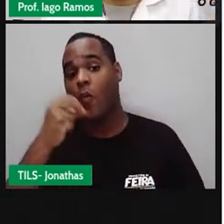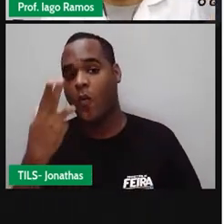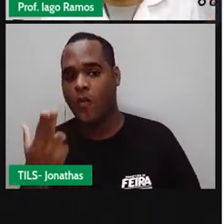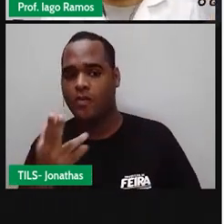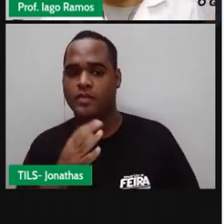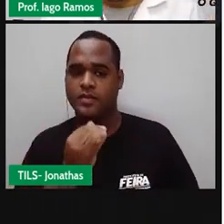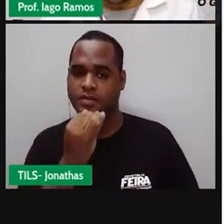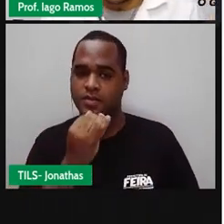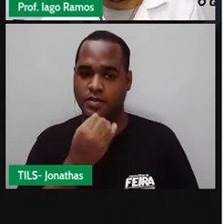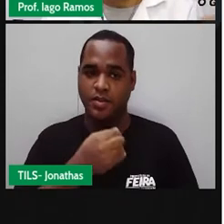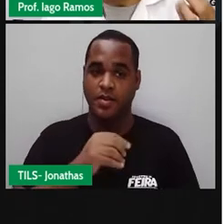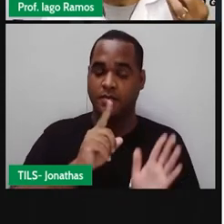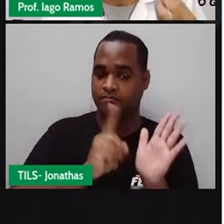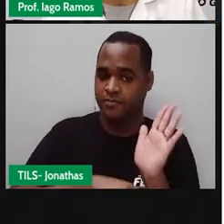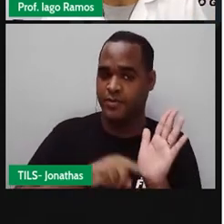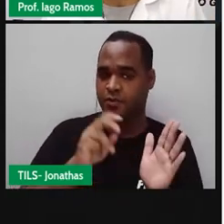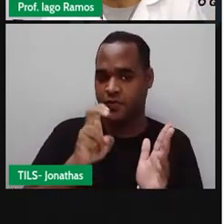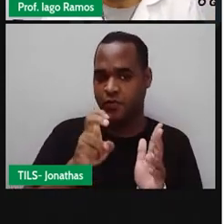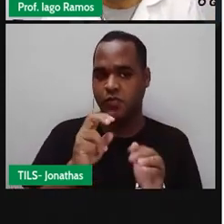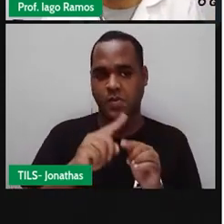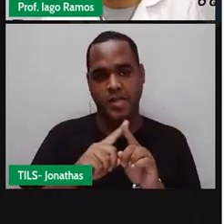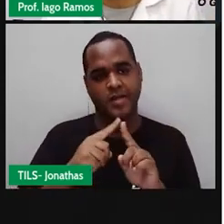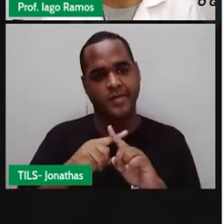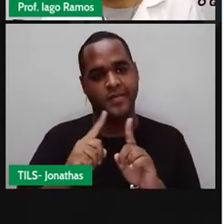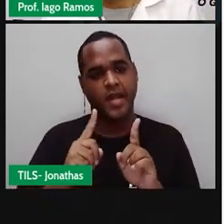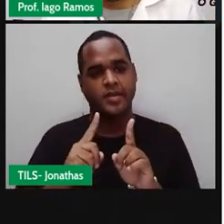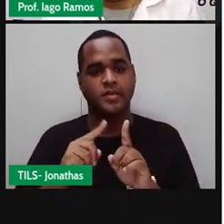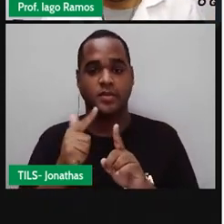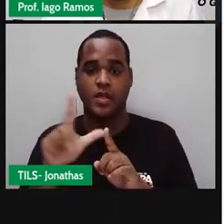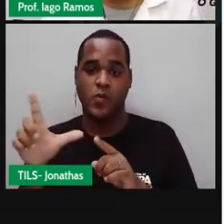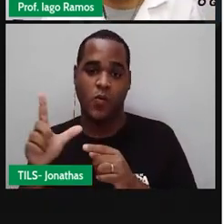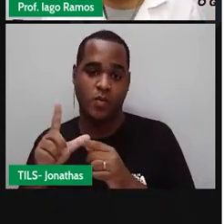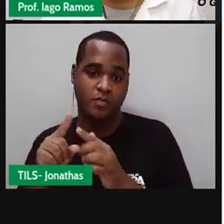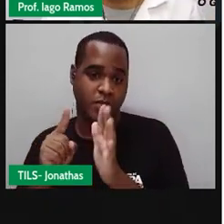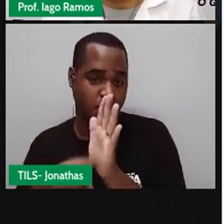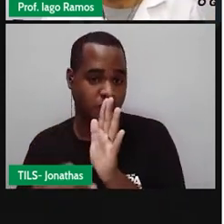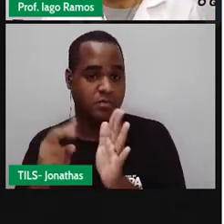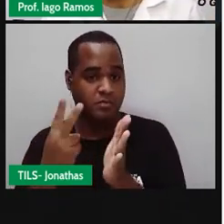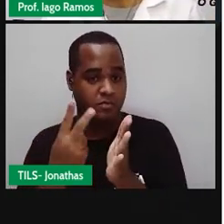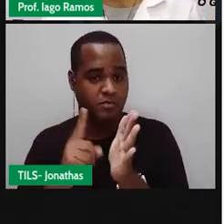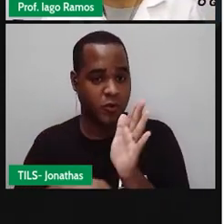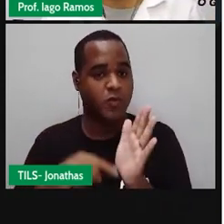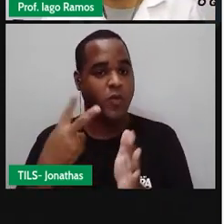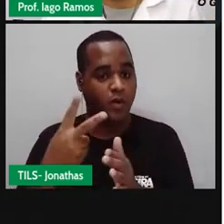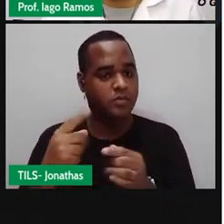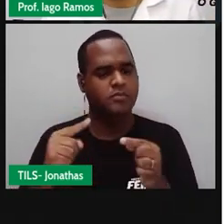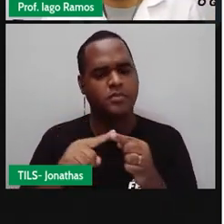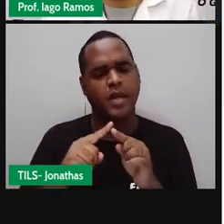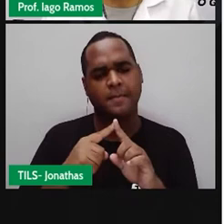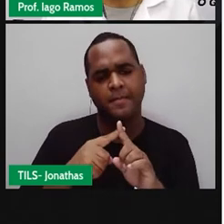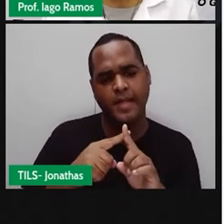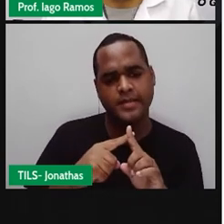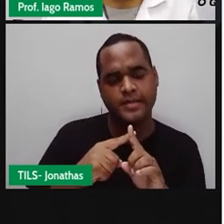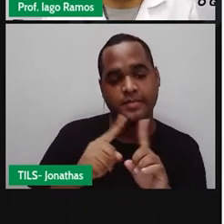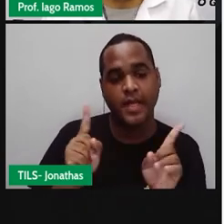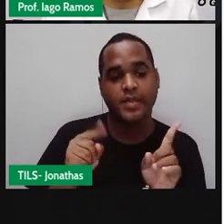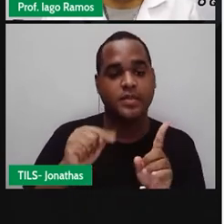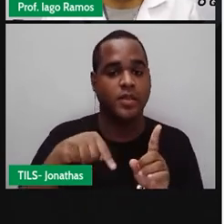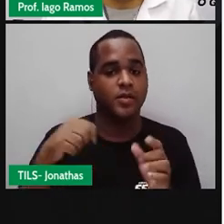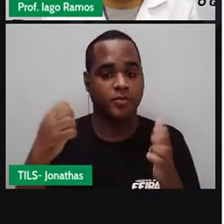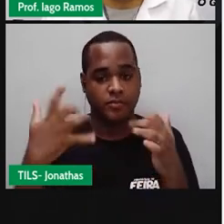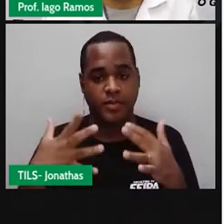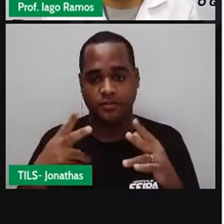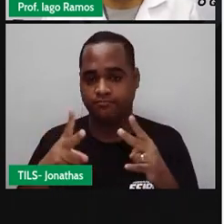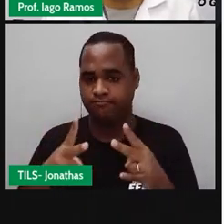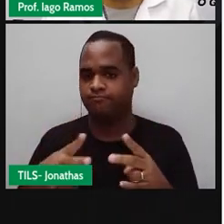menos cinco é maior que menos dois. Mas, eu vou continuar aqui com